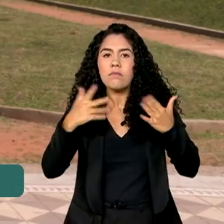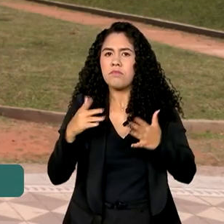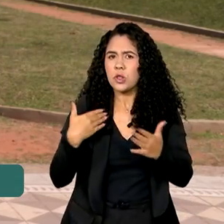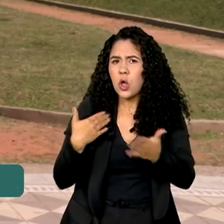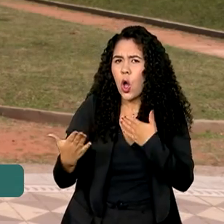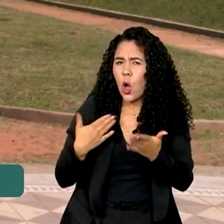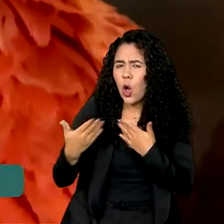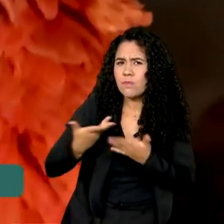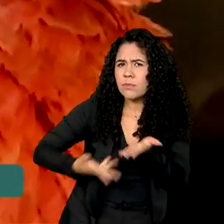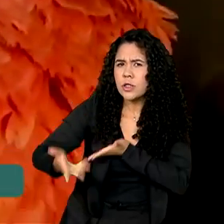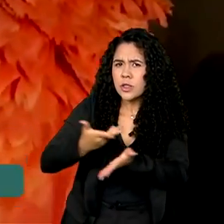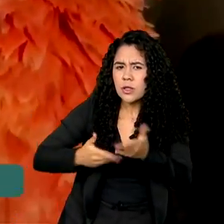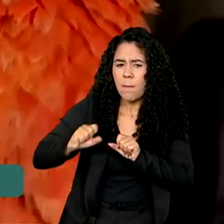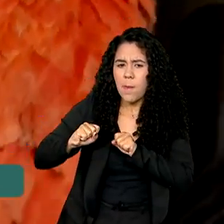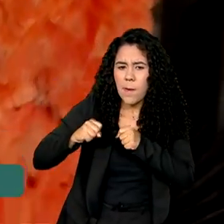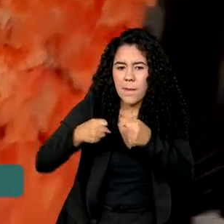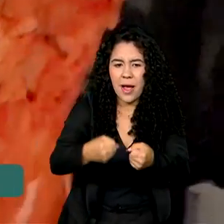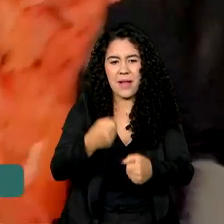trabalhar nessa ideia.